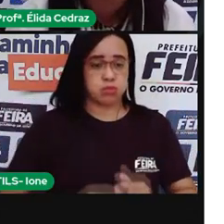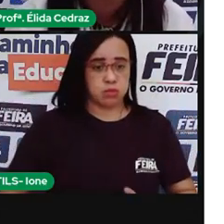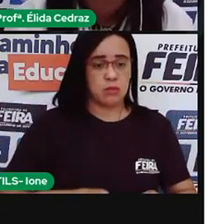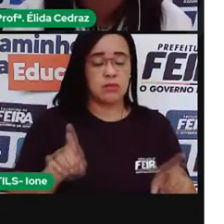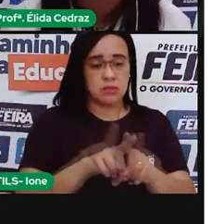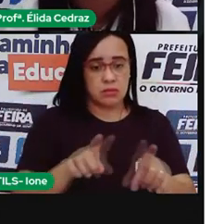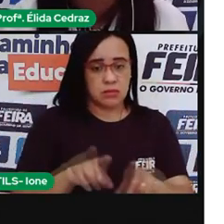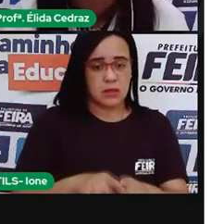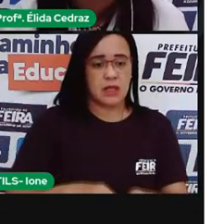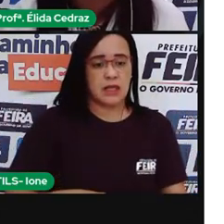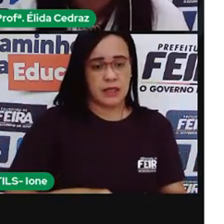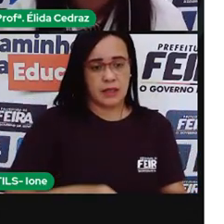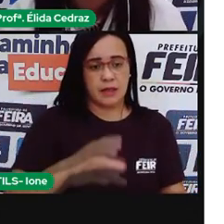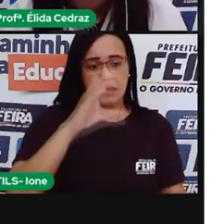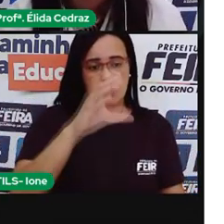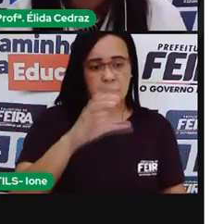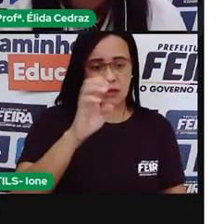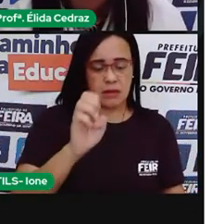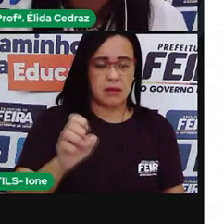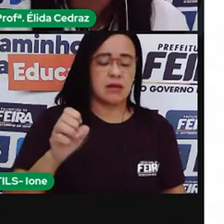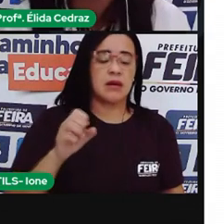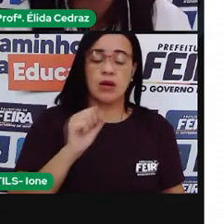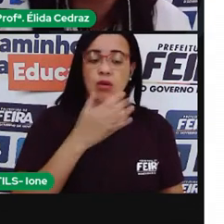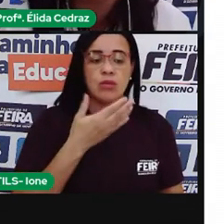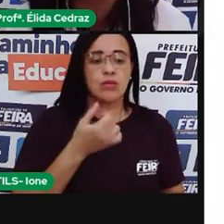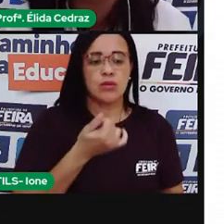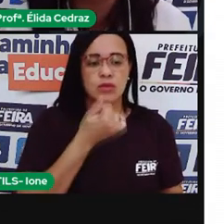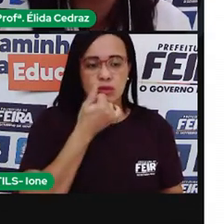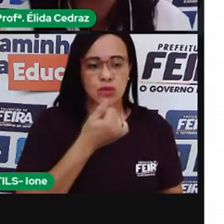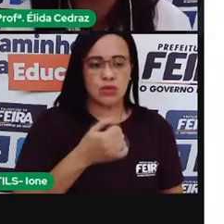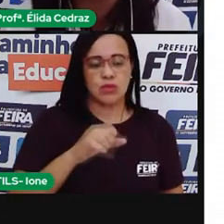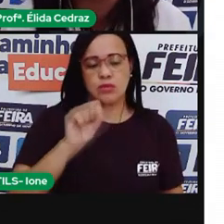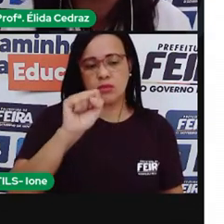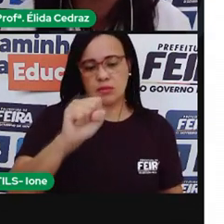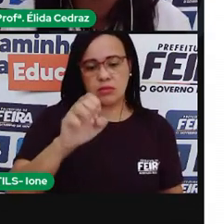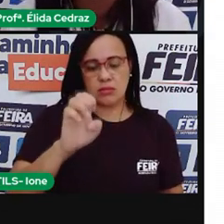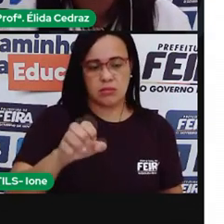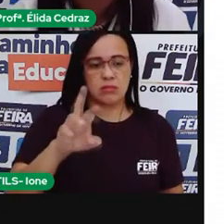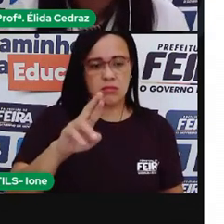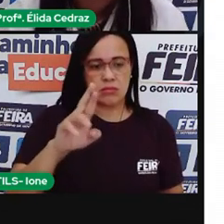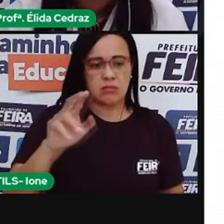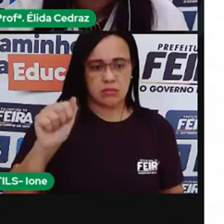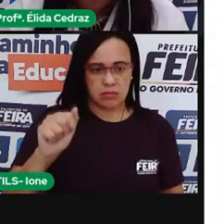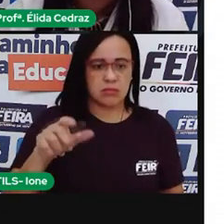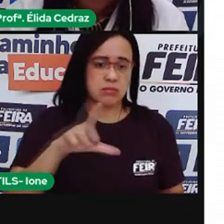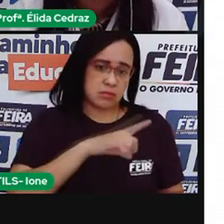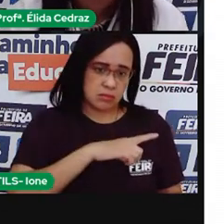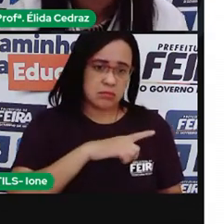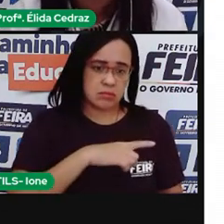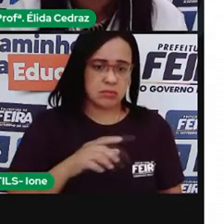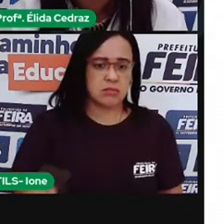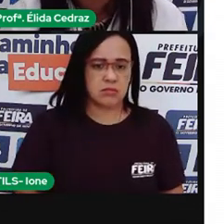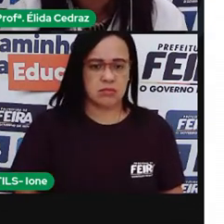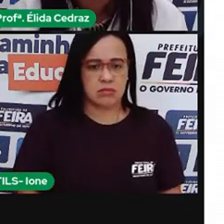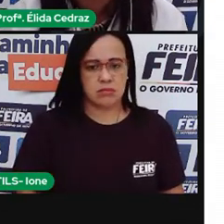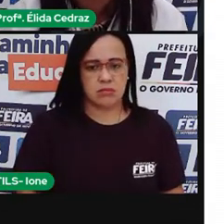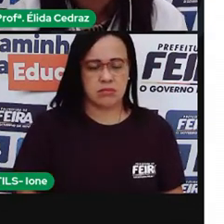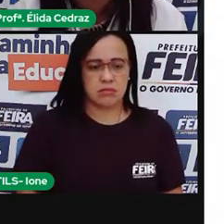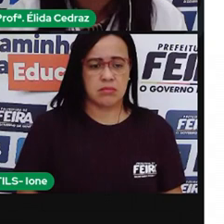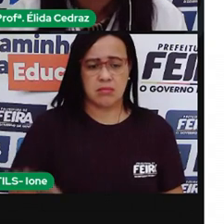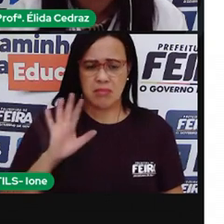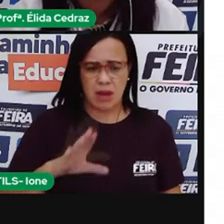de frio e tem mais chuvas durante certos períodos do ano. E a cultura da região